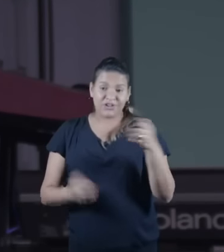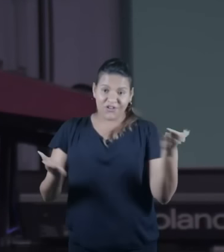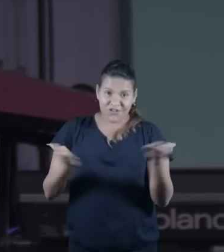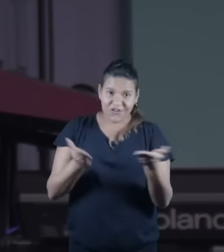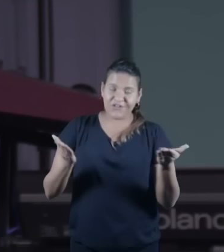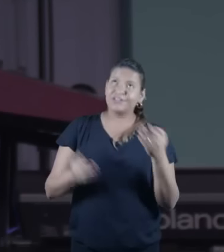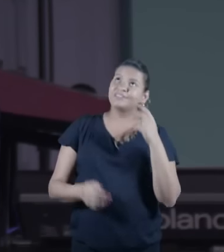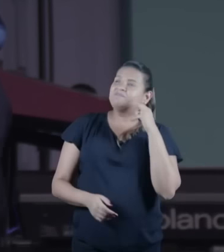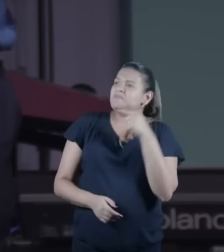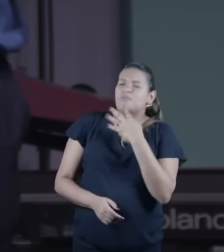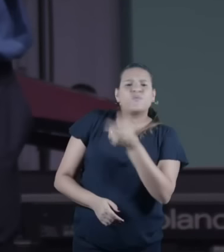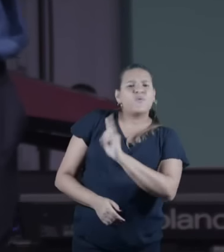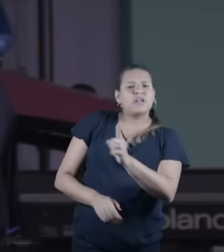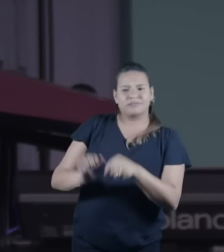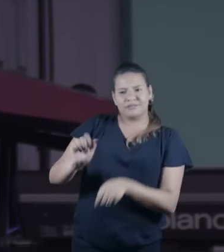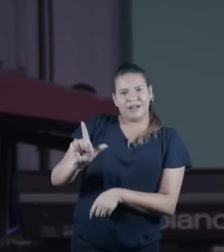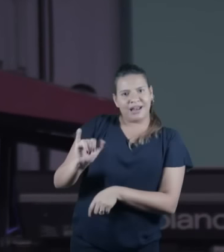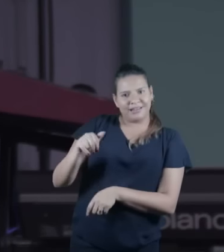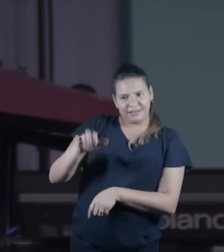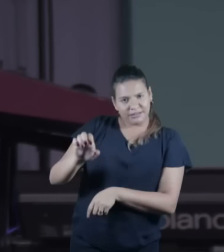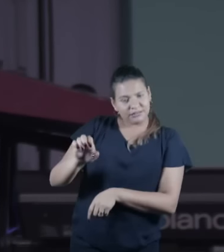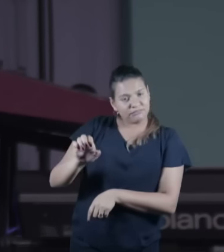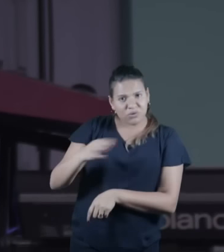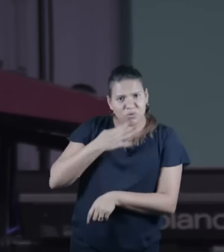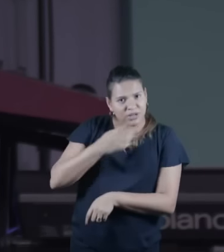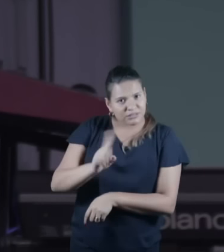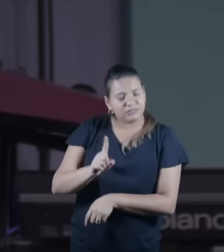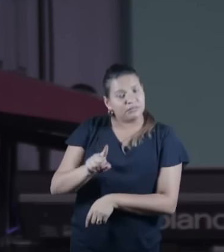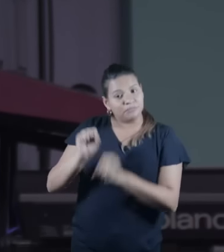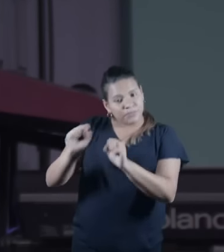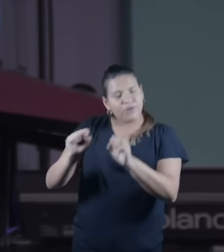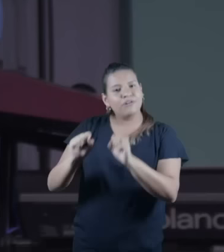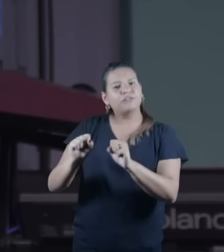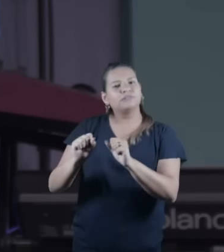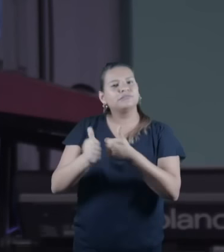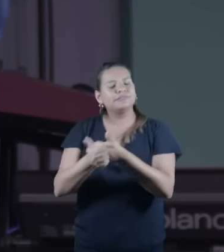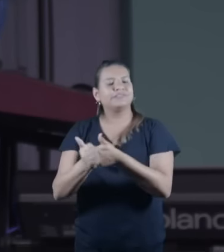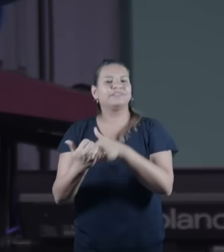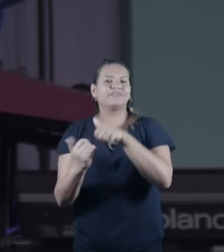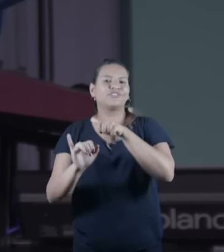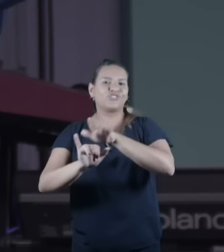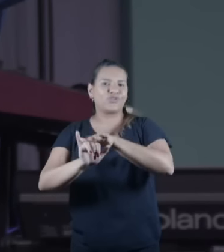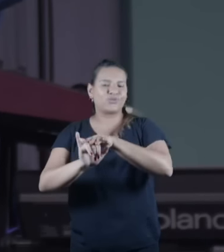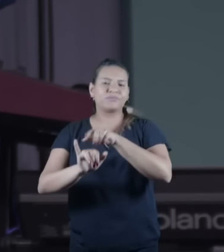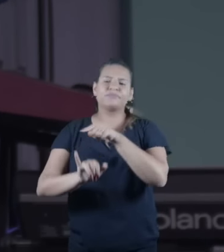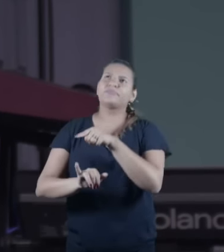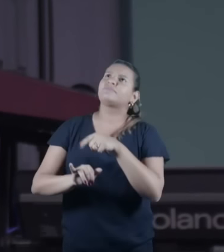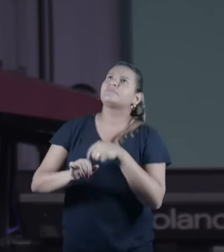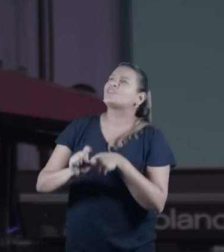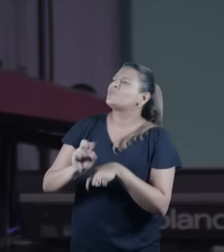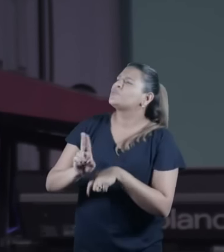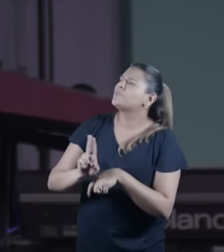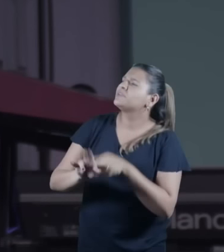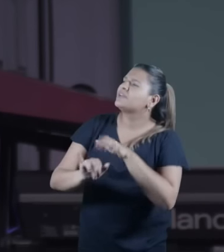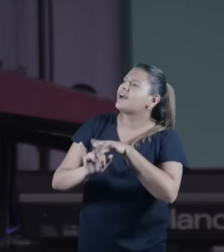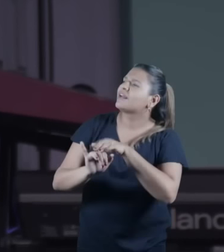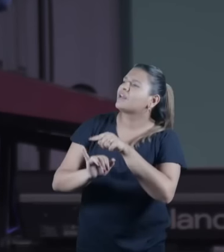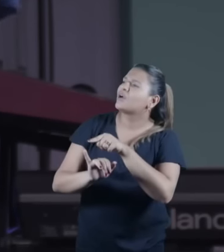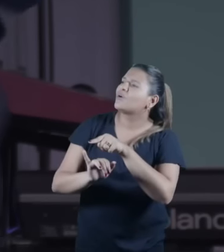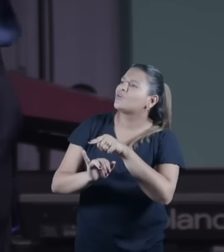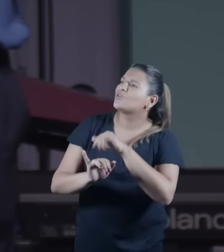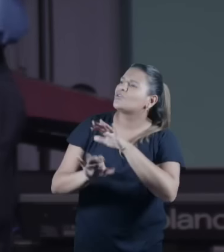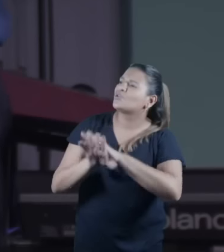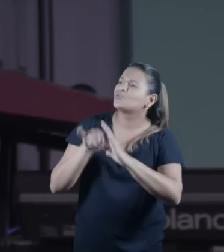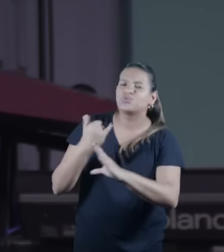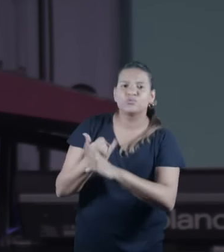Aline comece a segui-la no seu canal que é Israel com Aline né que é o canal